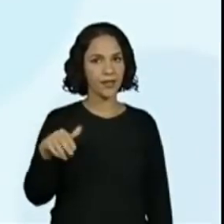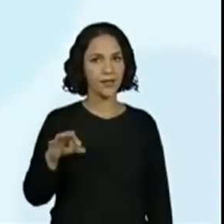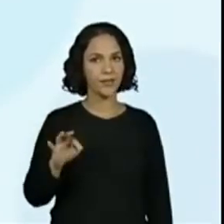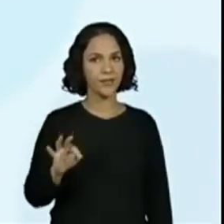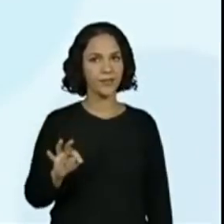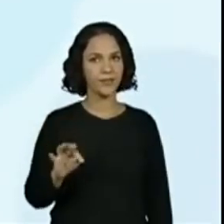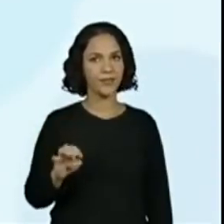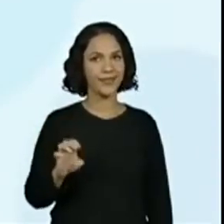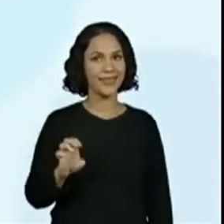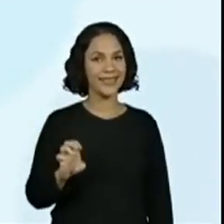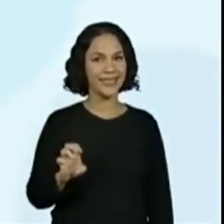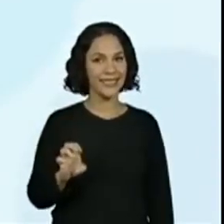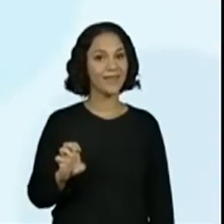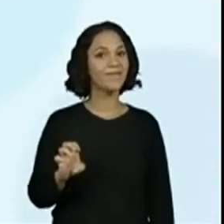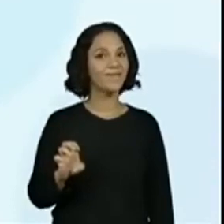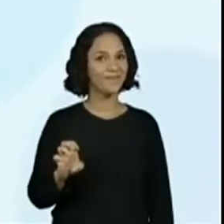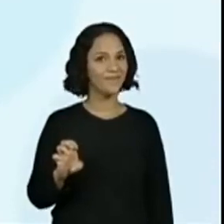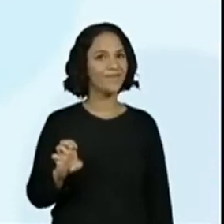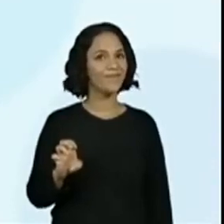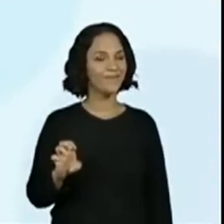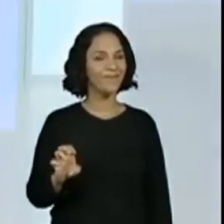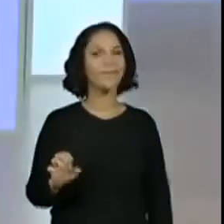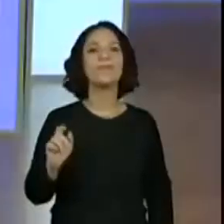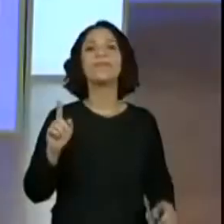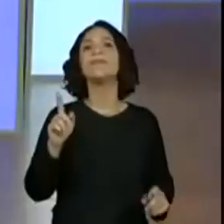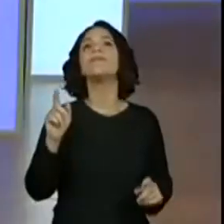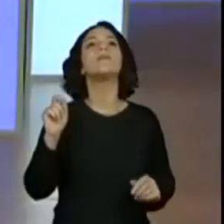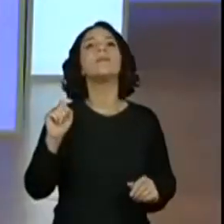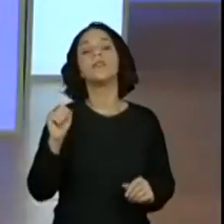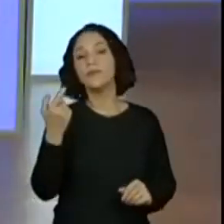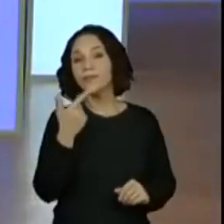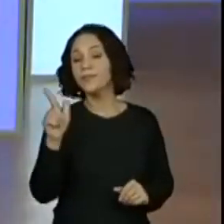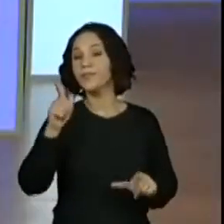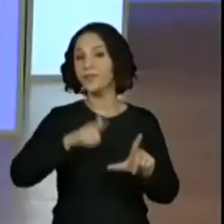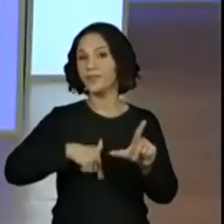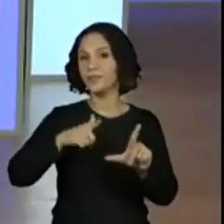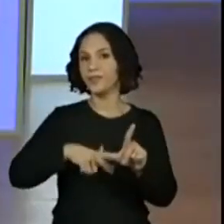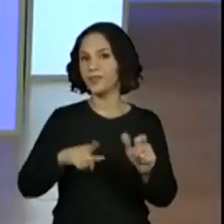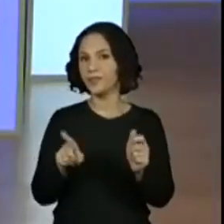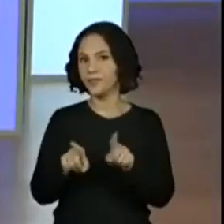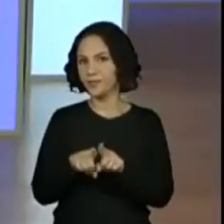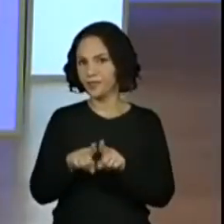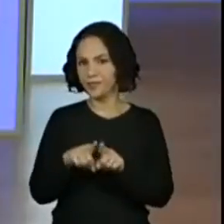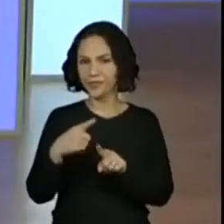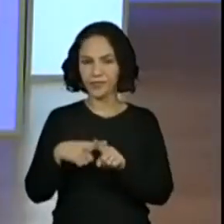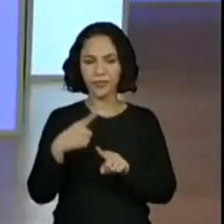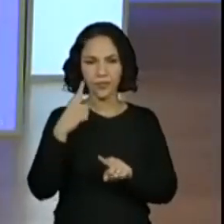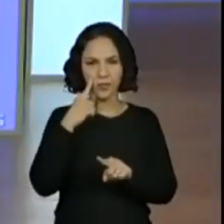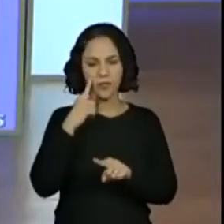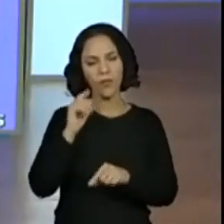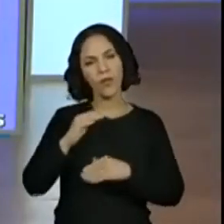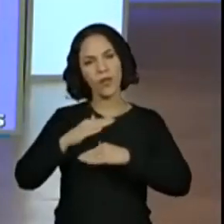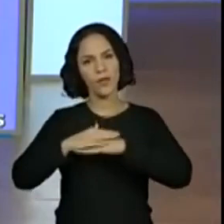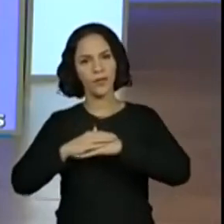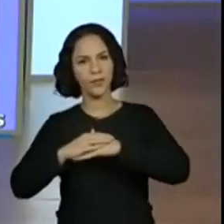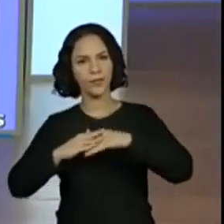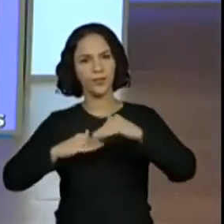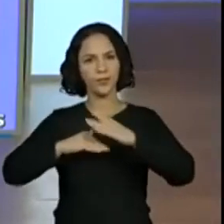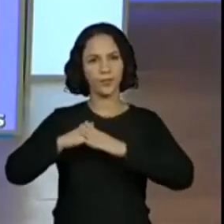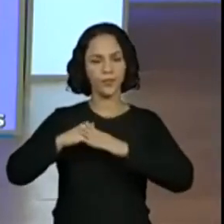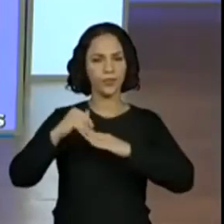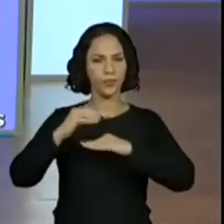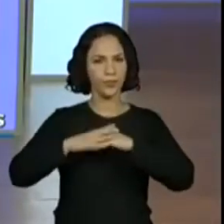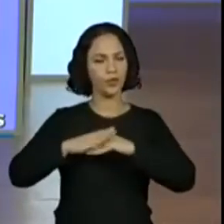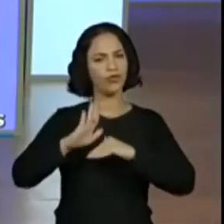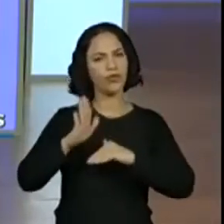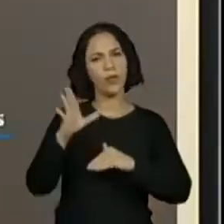Só que aí a gente vai perceber que vai precisar usar outra letra que não a letra N. E aí a gente ajuda porque é uma construção isso aí. A gente aprendeu também a